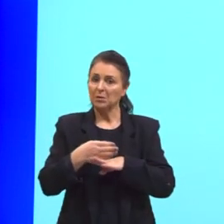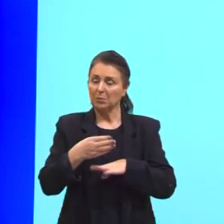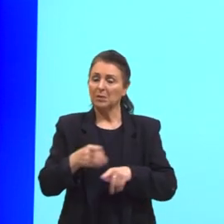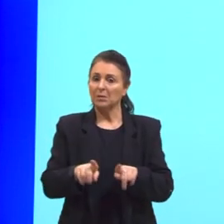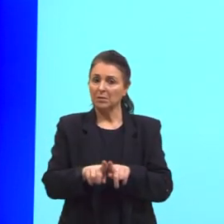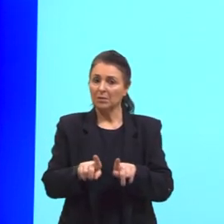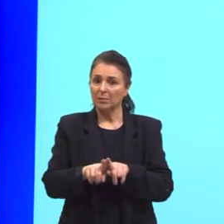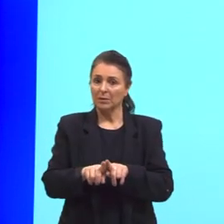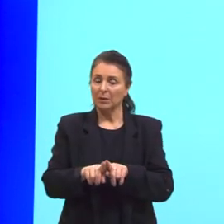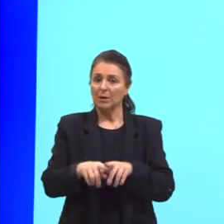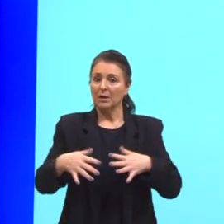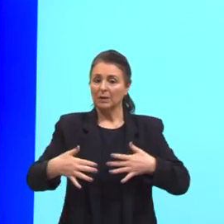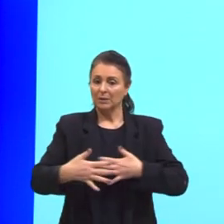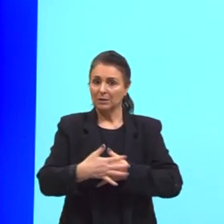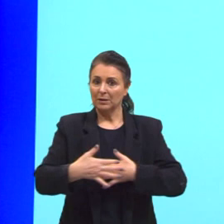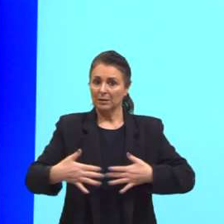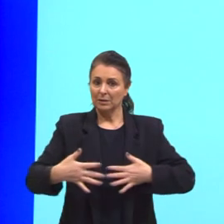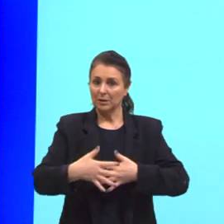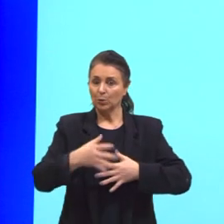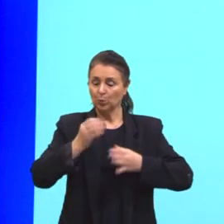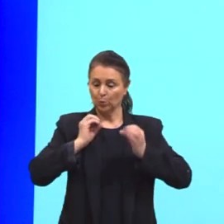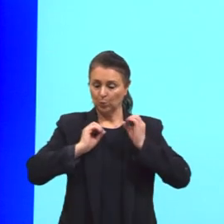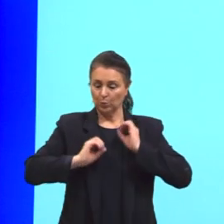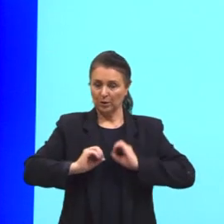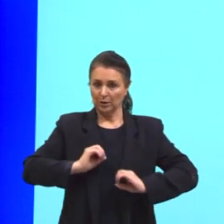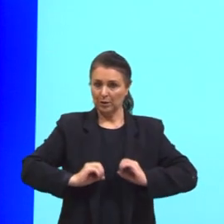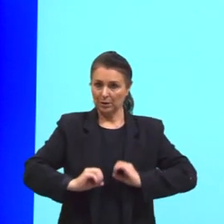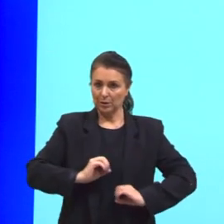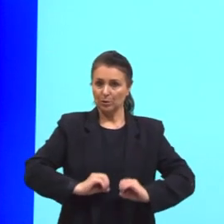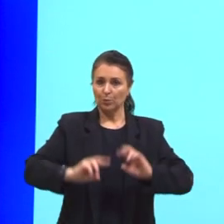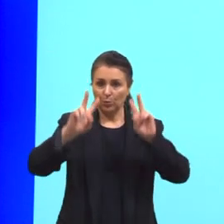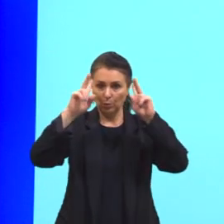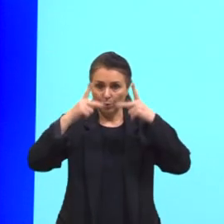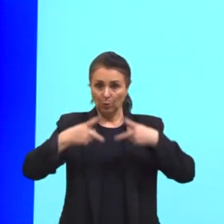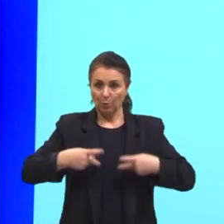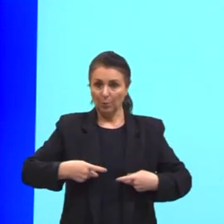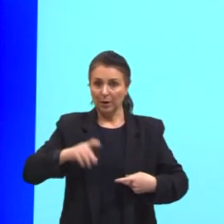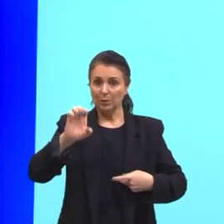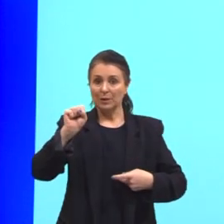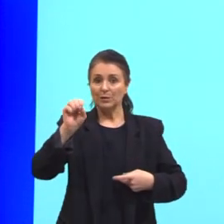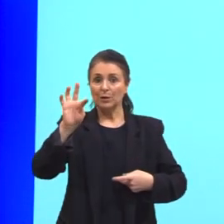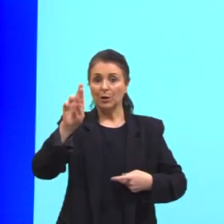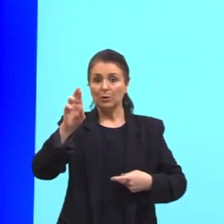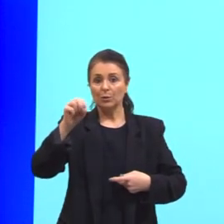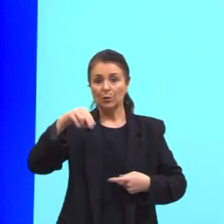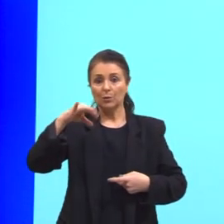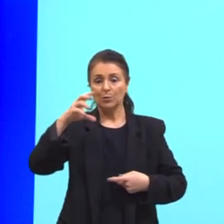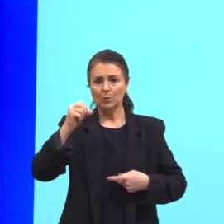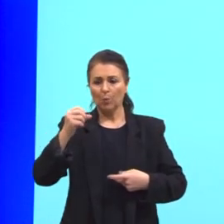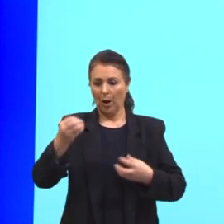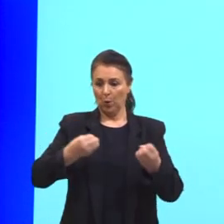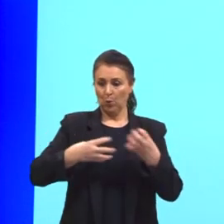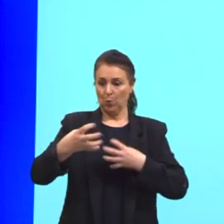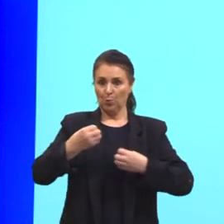qual tecido do organismo humano o Estrôncio 90 será acumulado